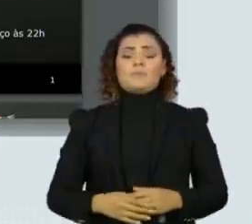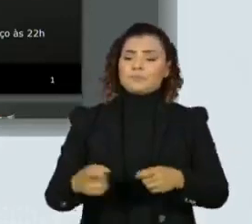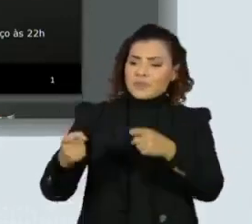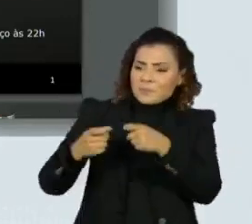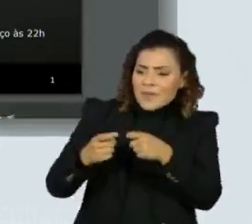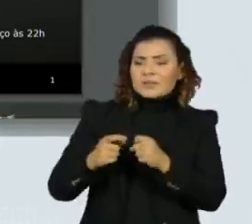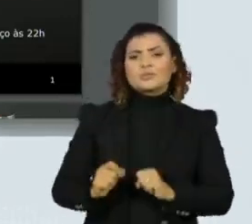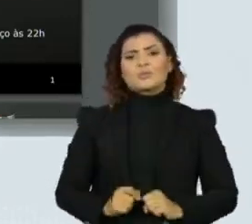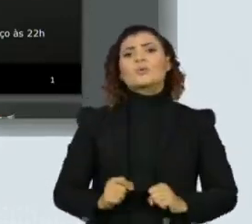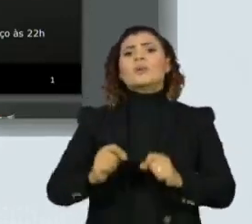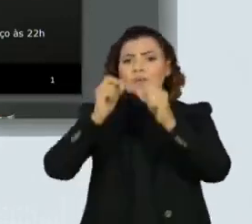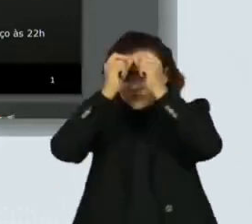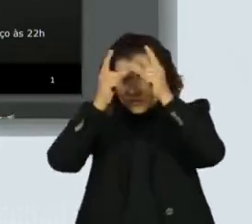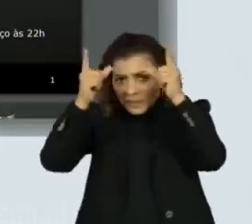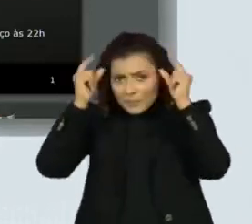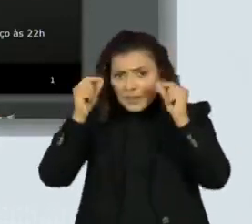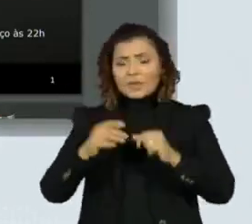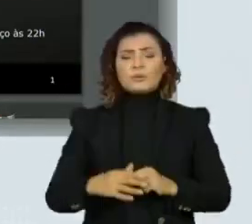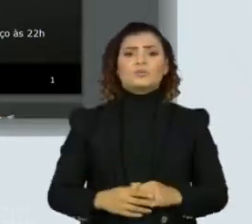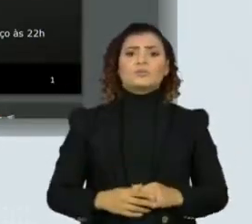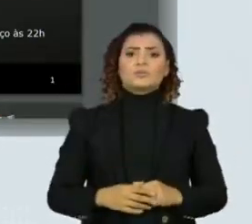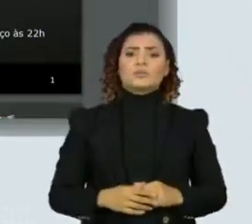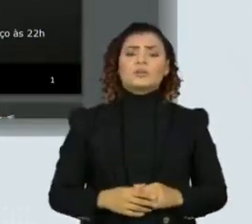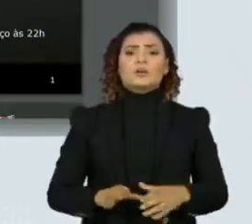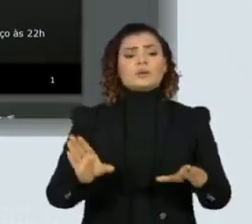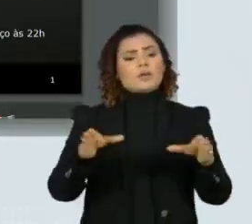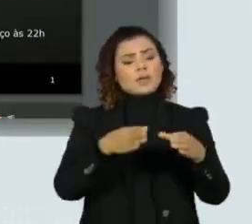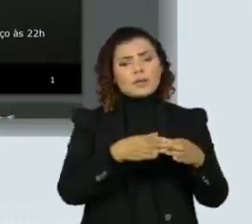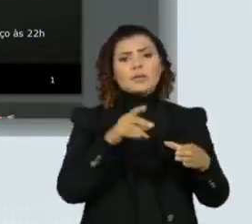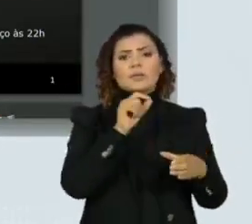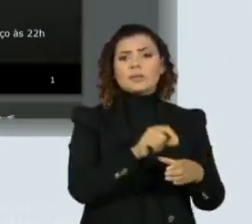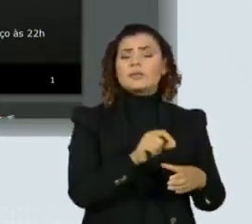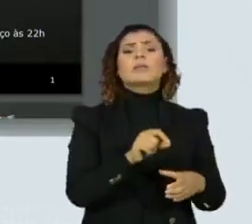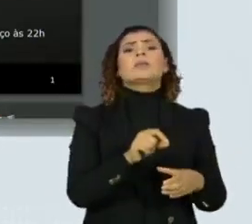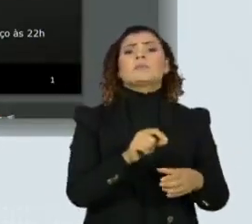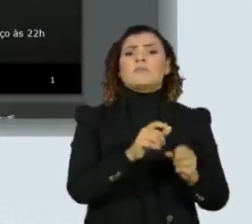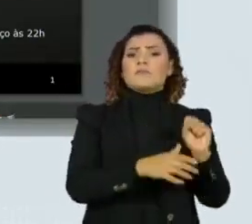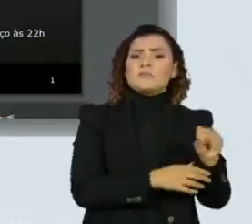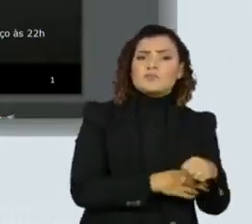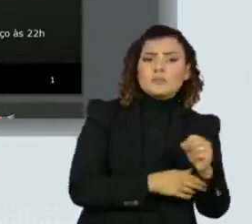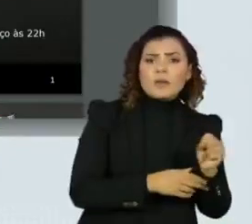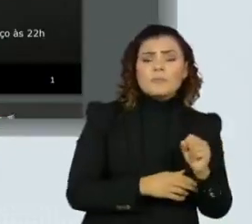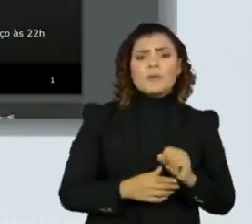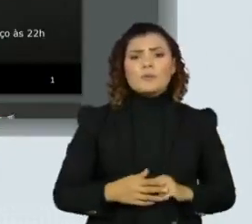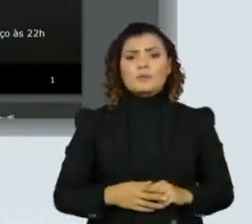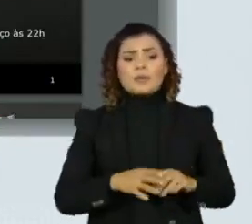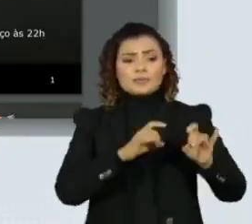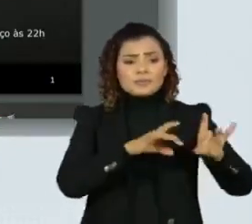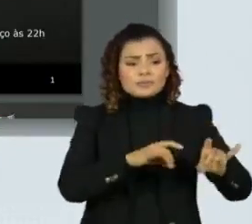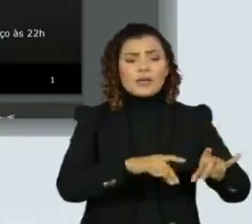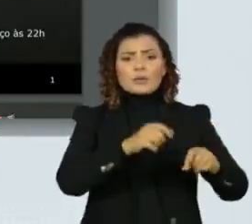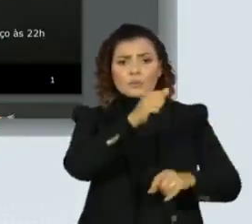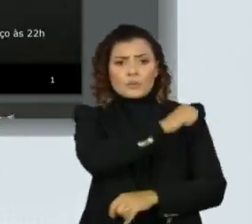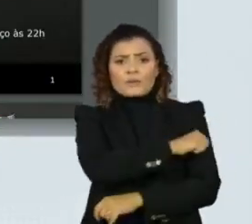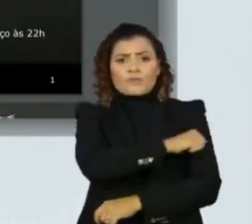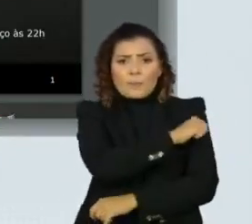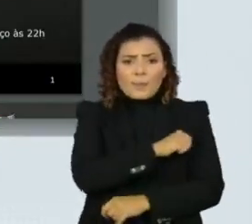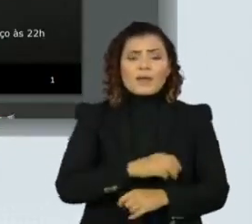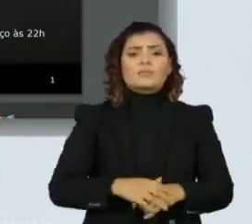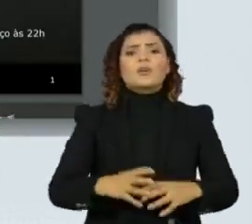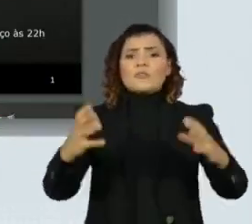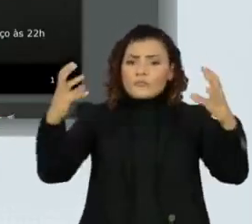médicos, quero agradecer enfermeiros, quero agradecer os fisioterapeutas, técnicos de enfermagem,